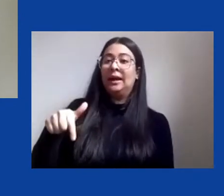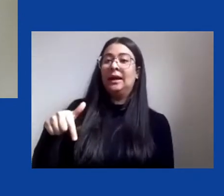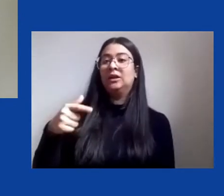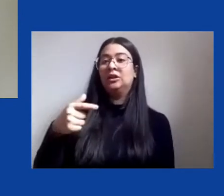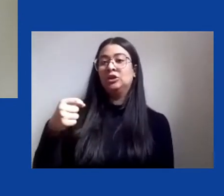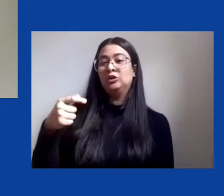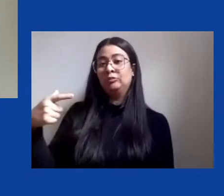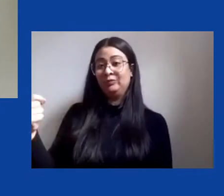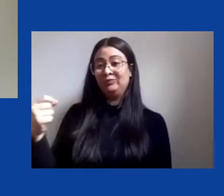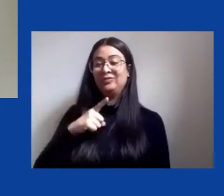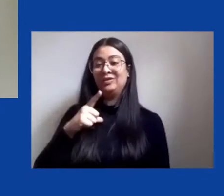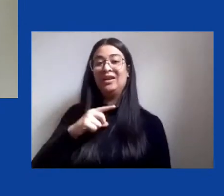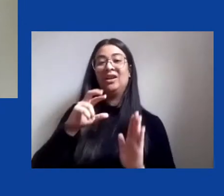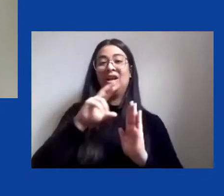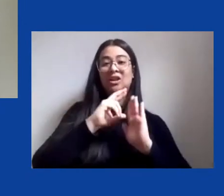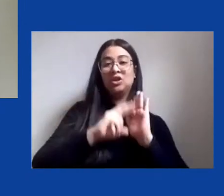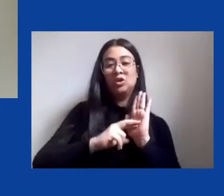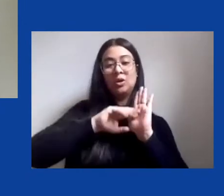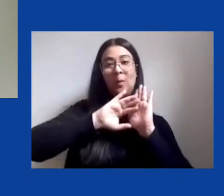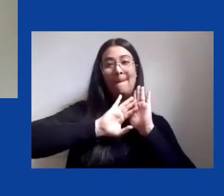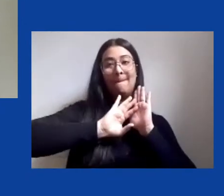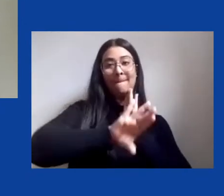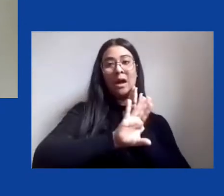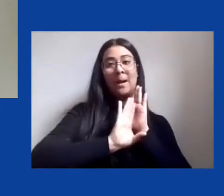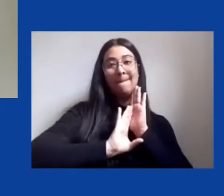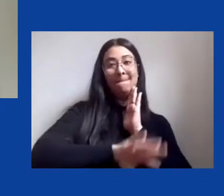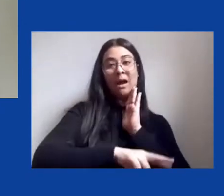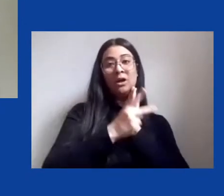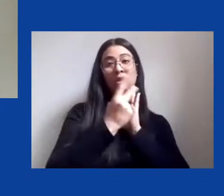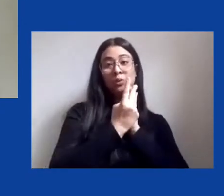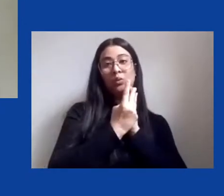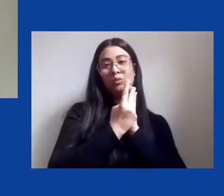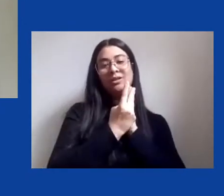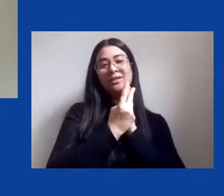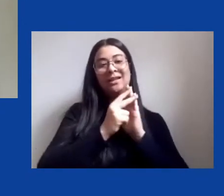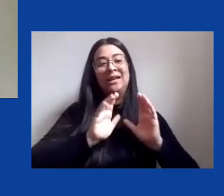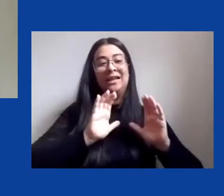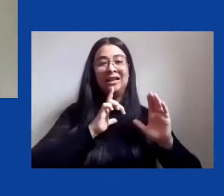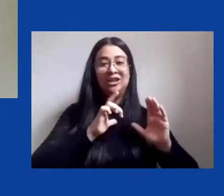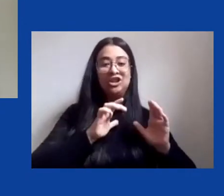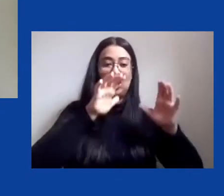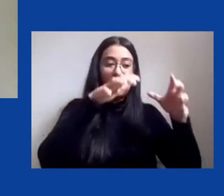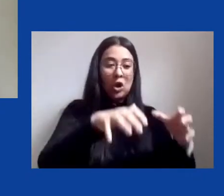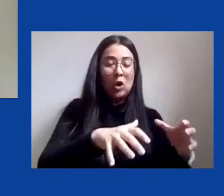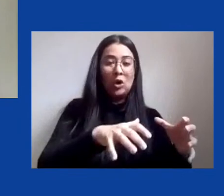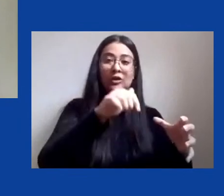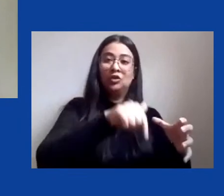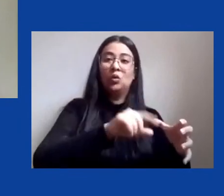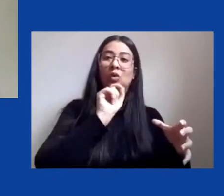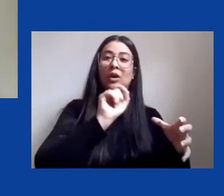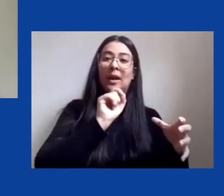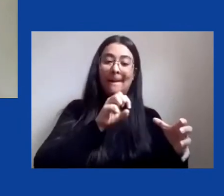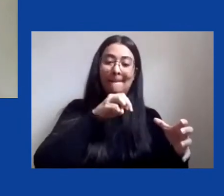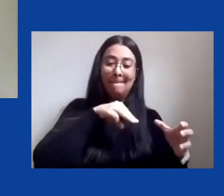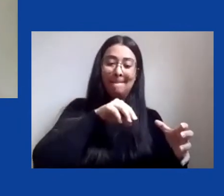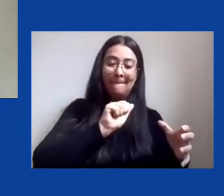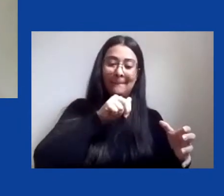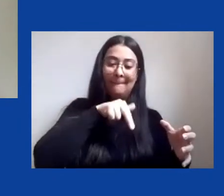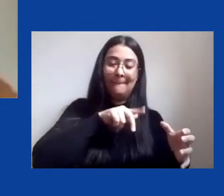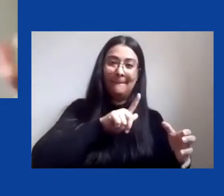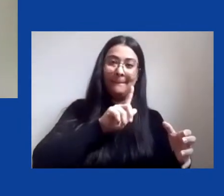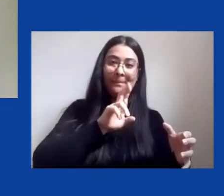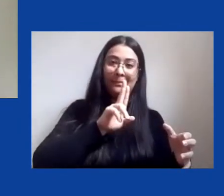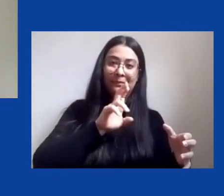resoluções anteriores que delimitavam áreas de proteção permanente em manguezais e restringos do litoral brasileiro